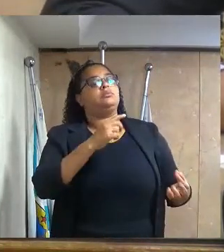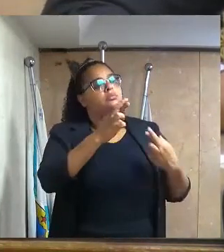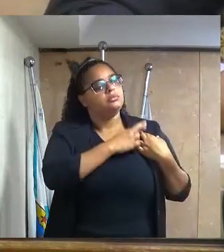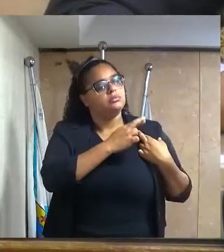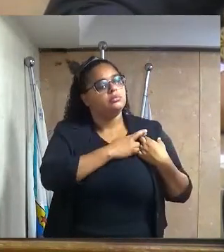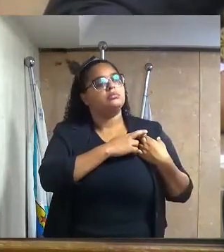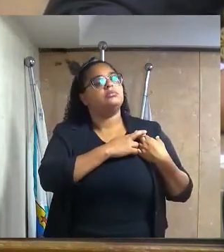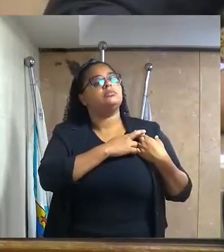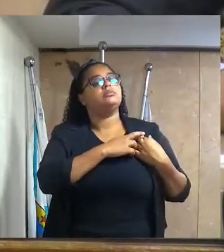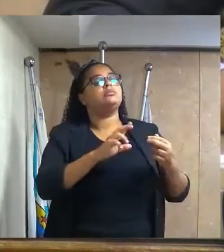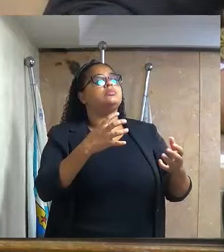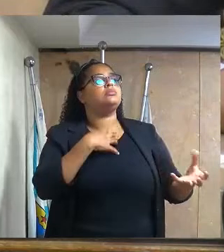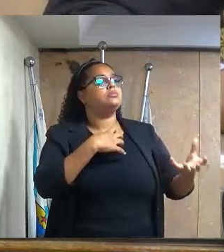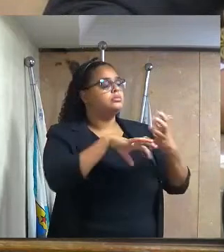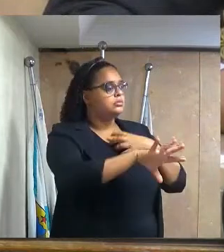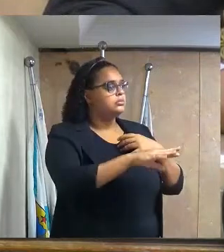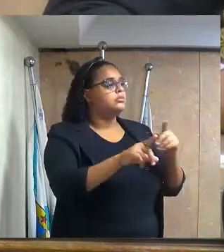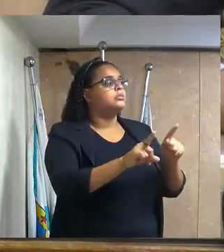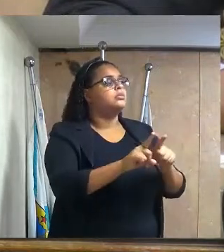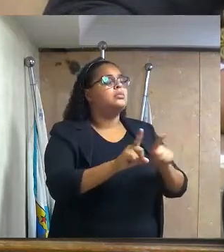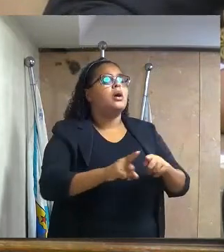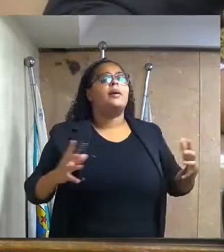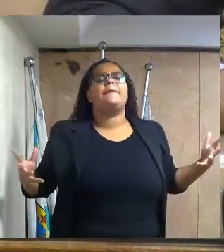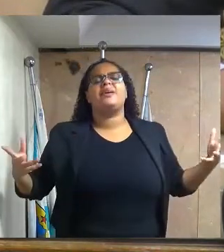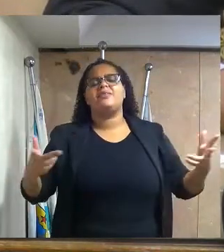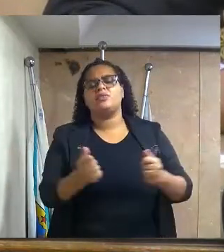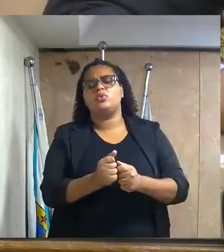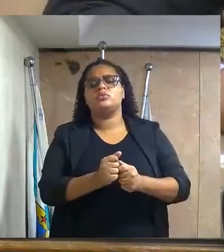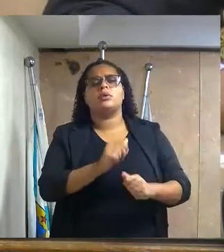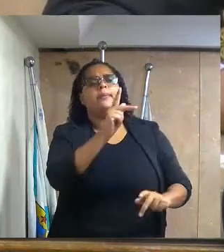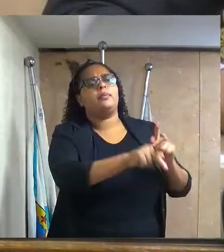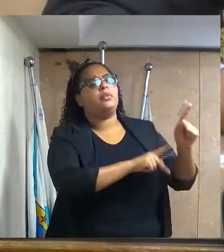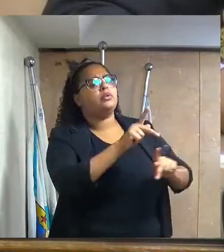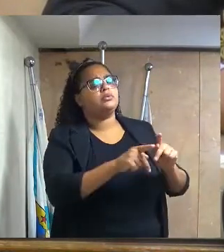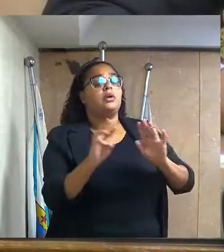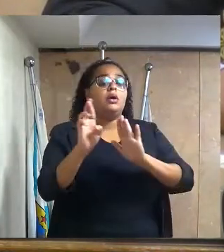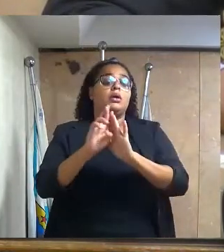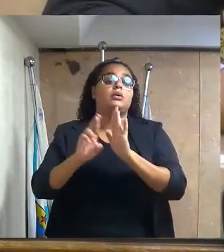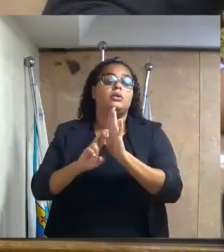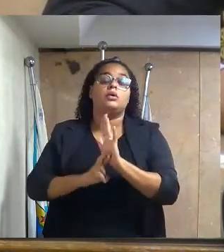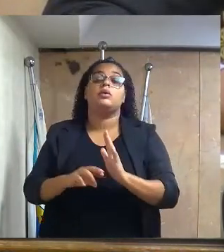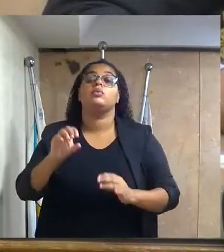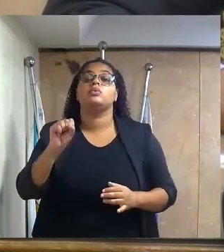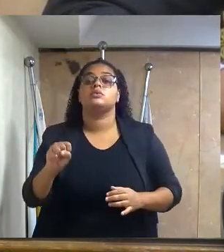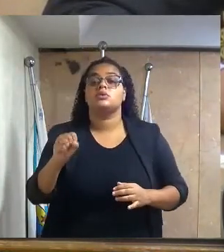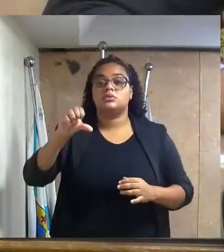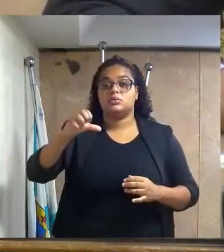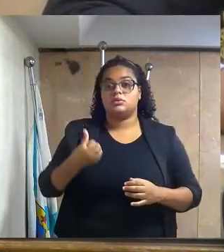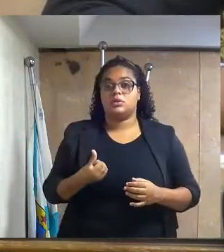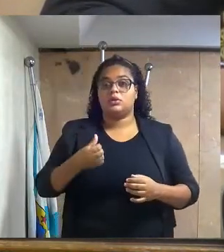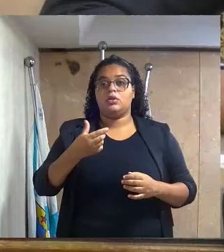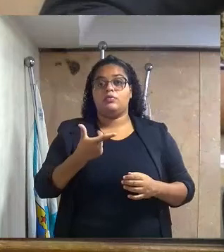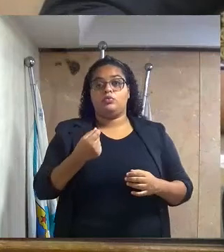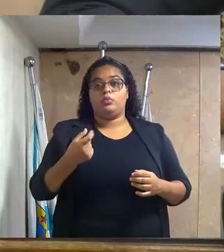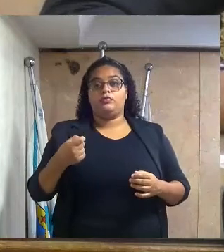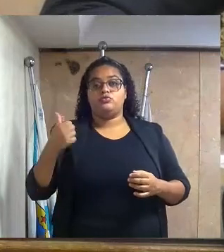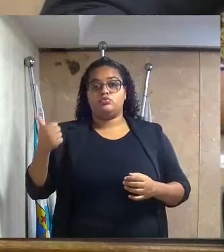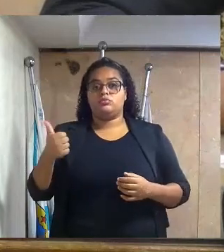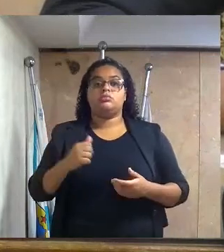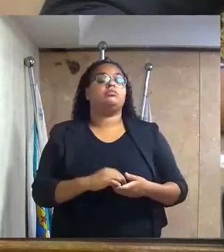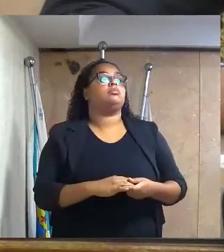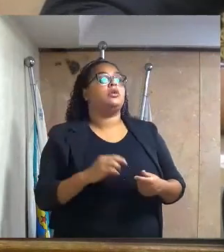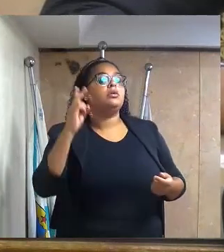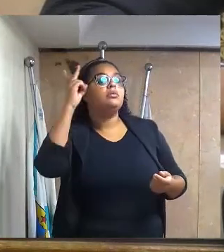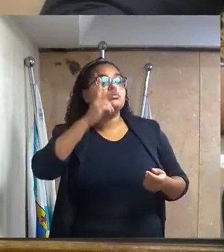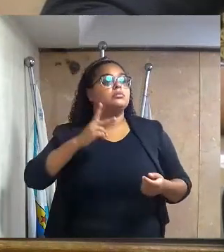primazia, a fim de assegurar atendimento de excelência à população. Requerimento 879-2021, do